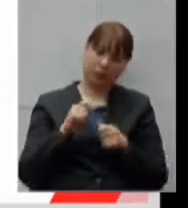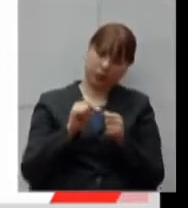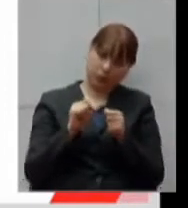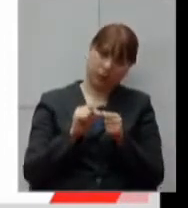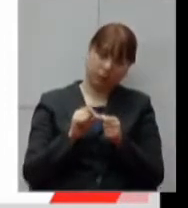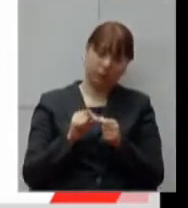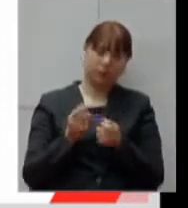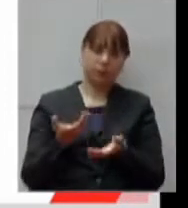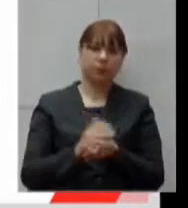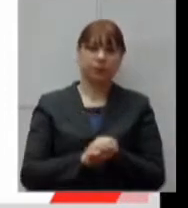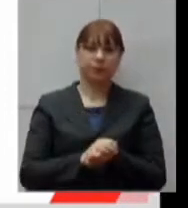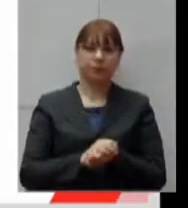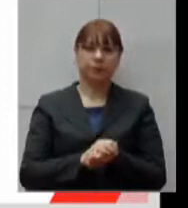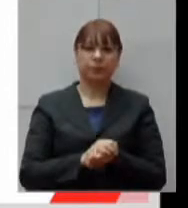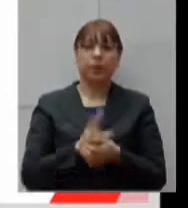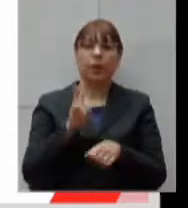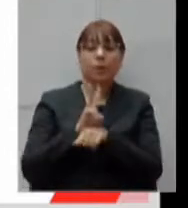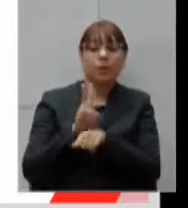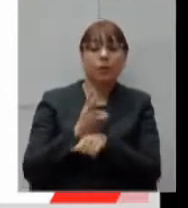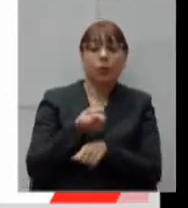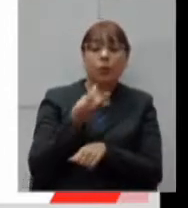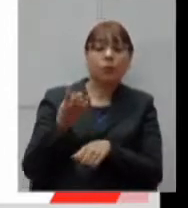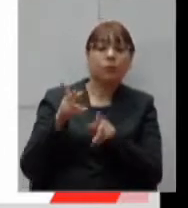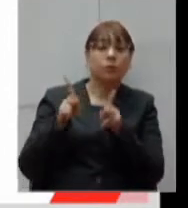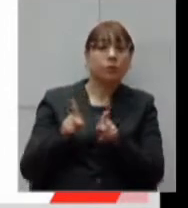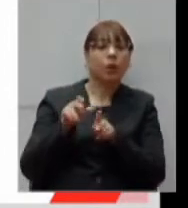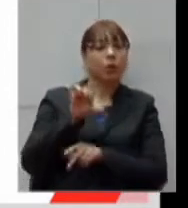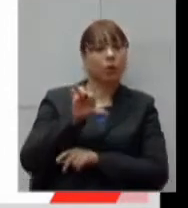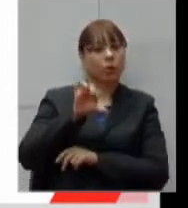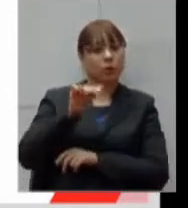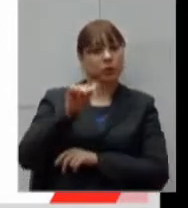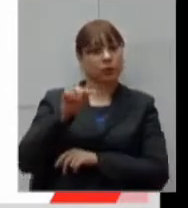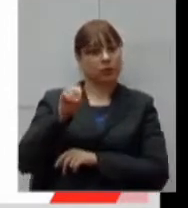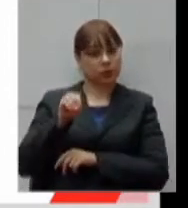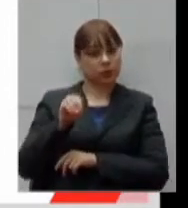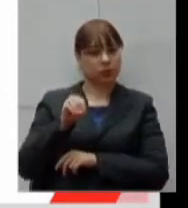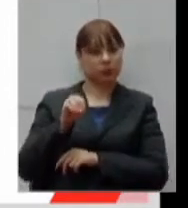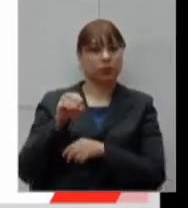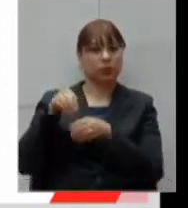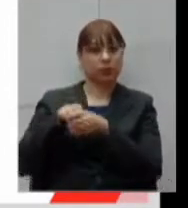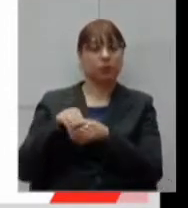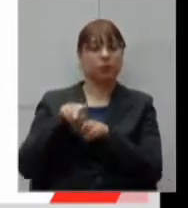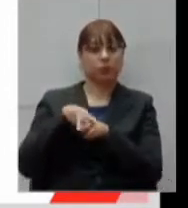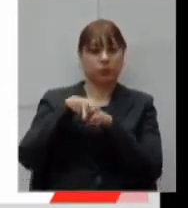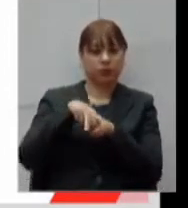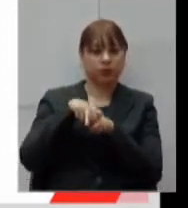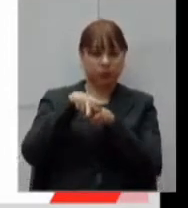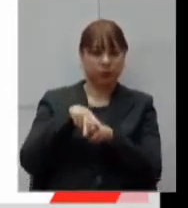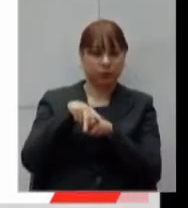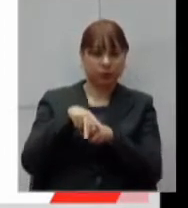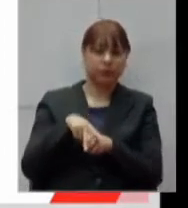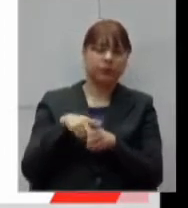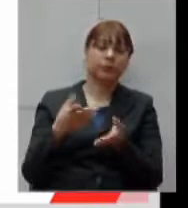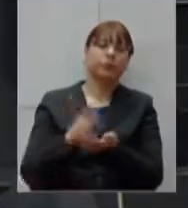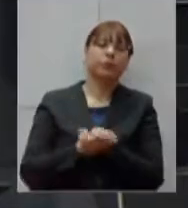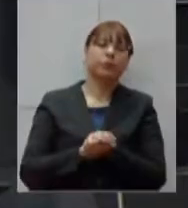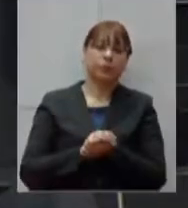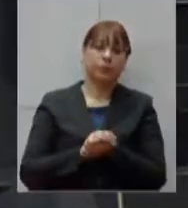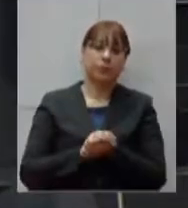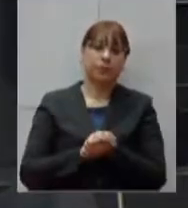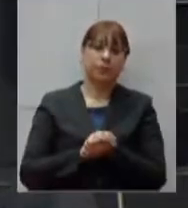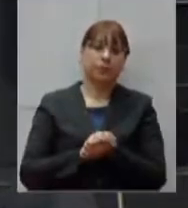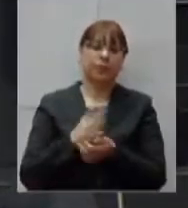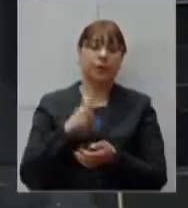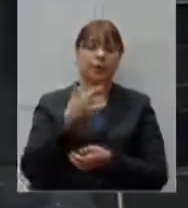A previsão de pessoal 970 profissionais no Expo Minas e até 1.263 em Betim.